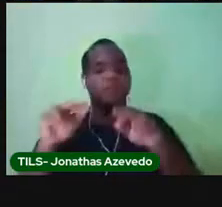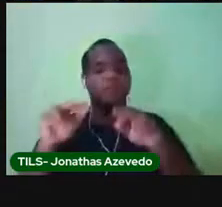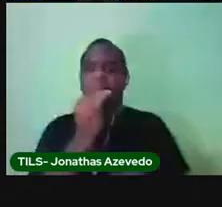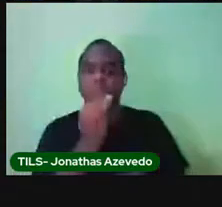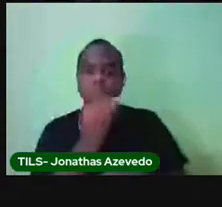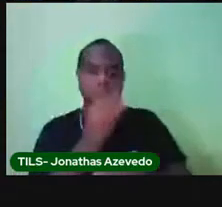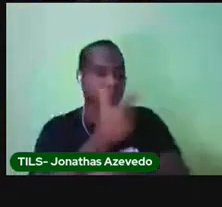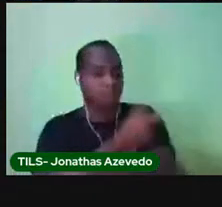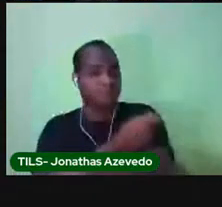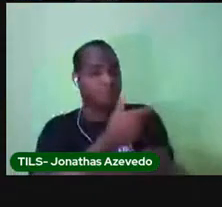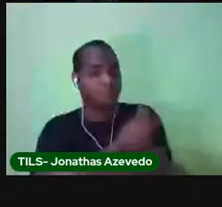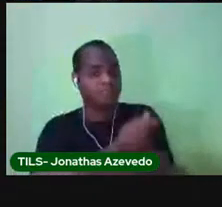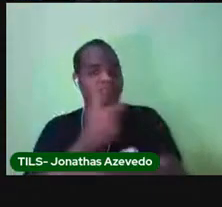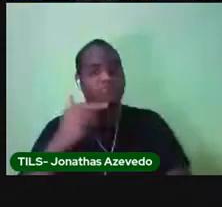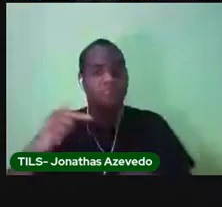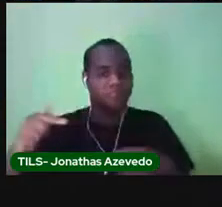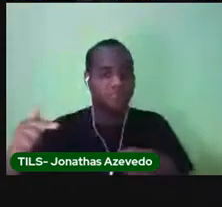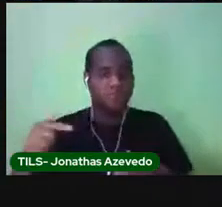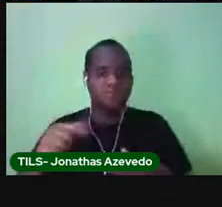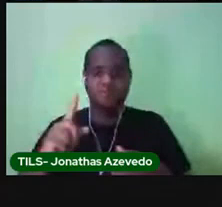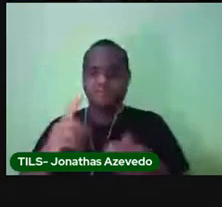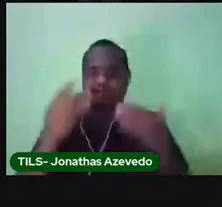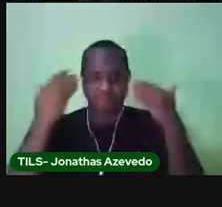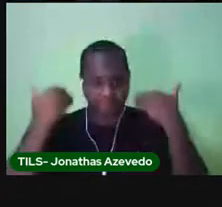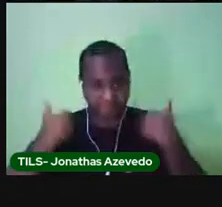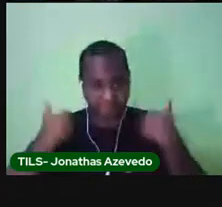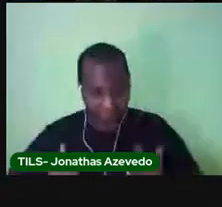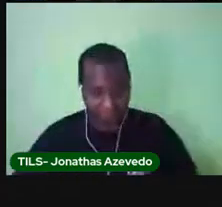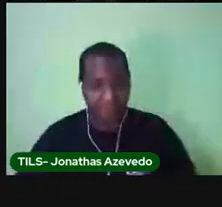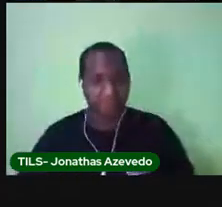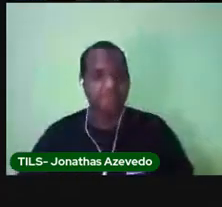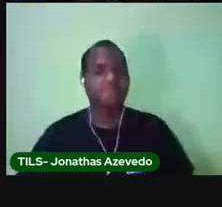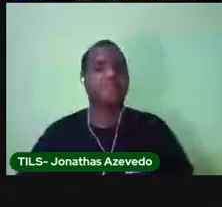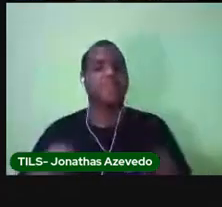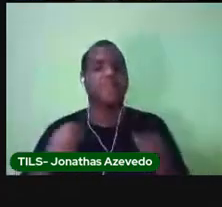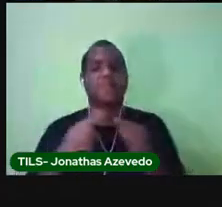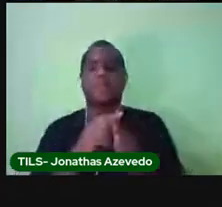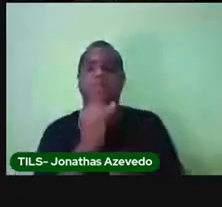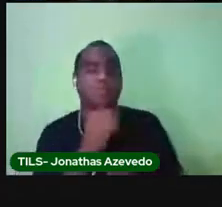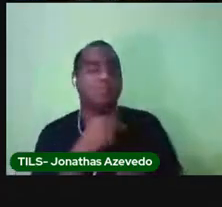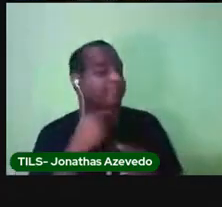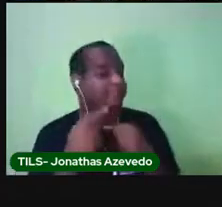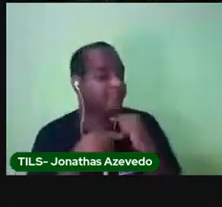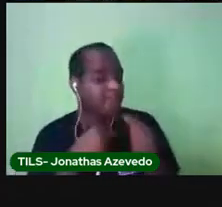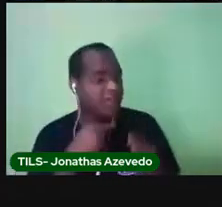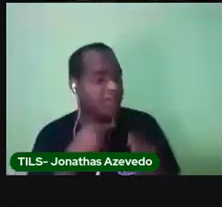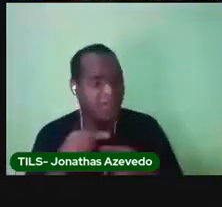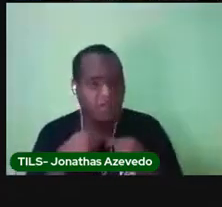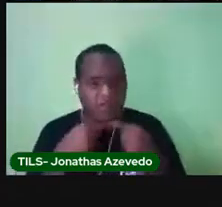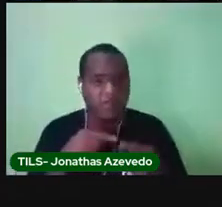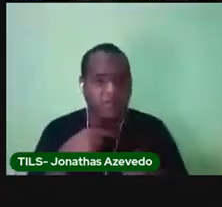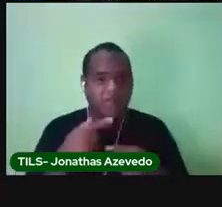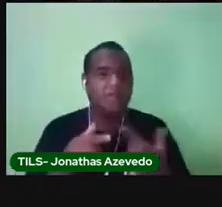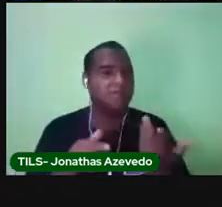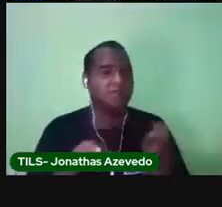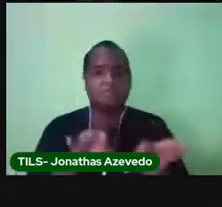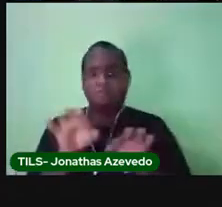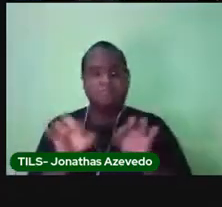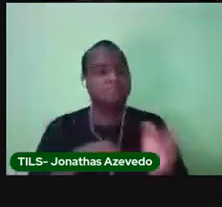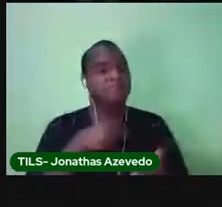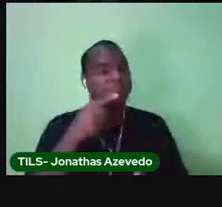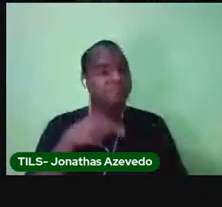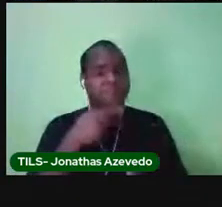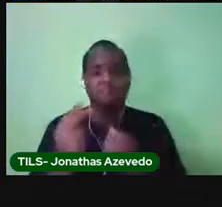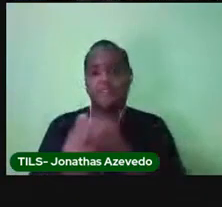corpo não vai conseguir se proteger delas. E essas doenças podem voltar a